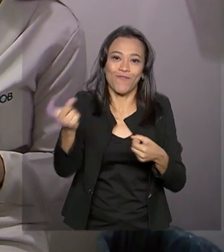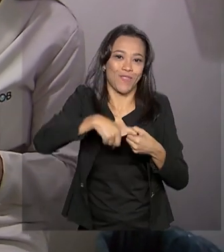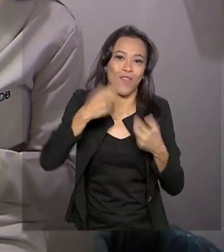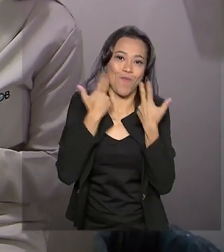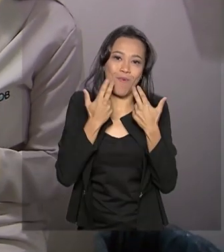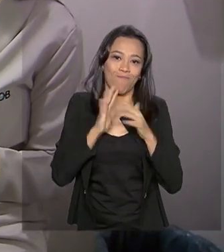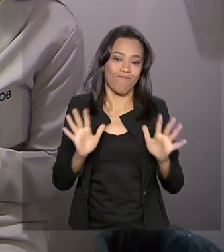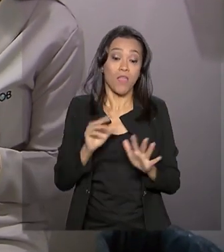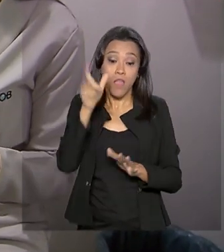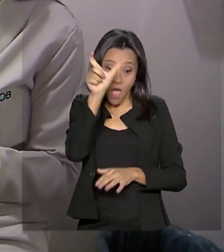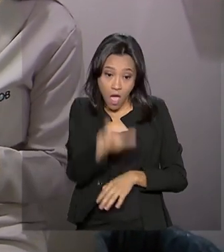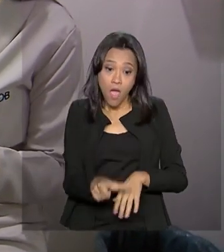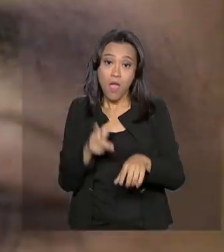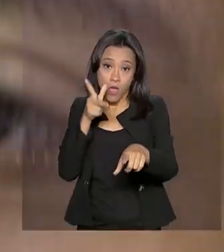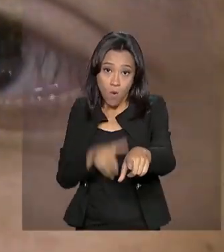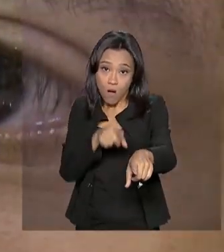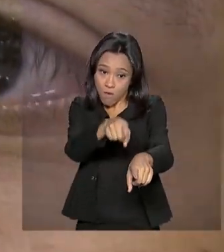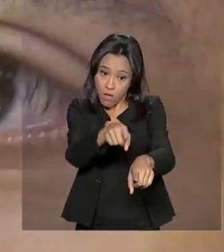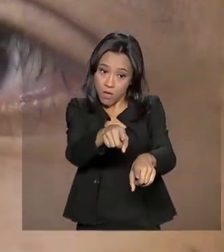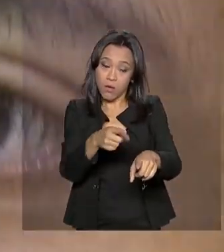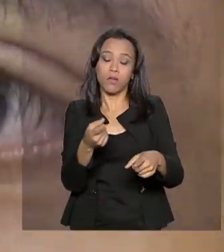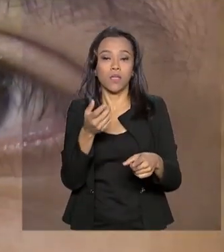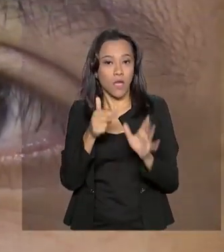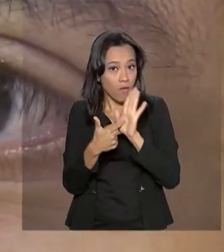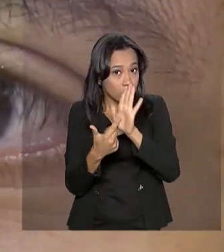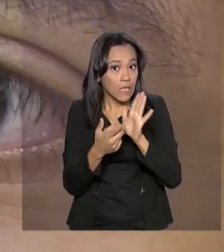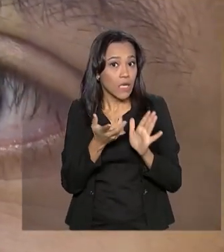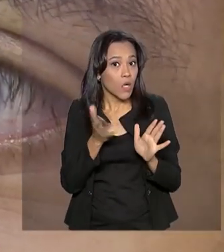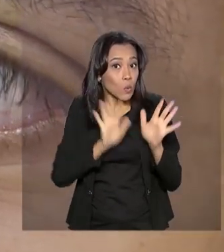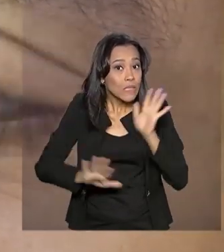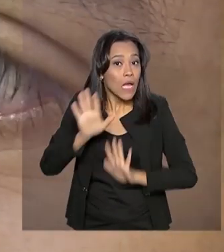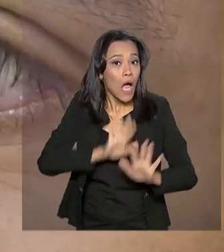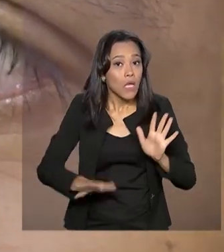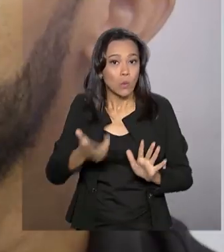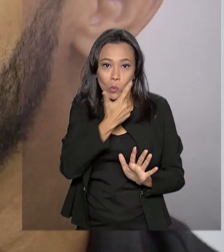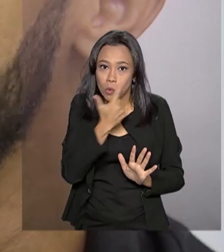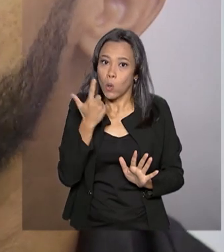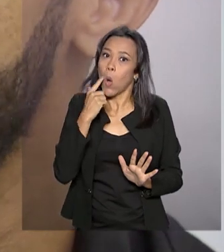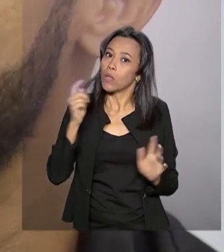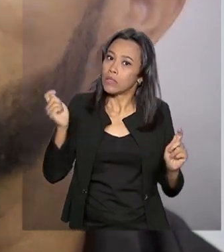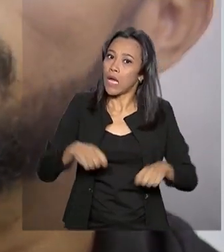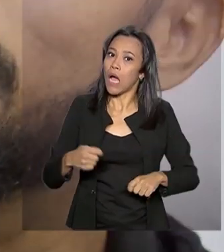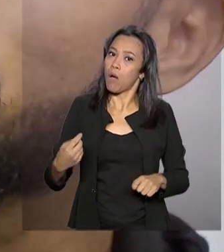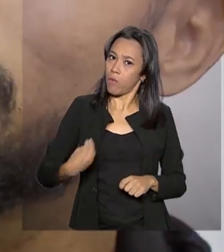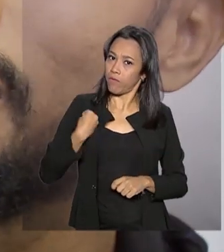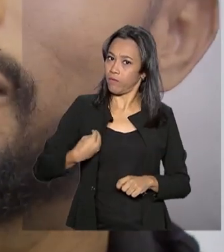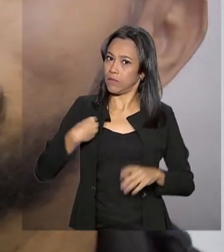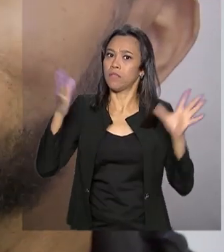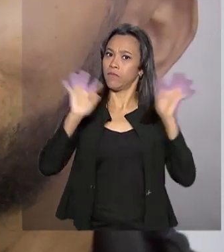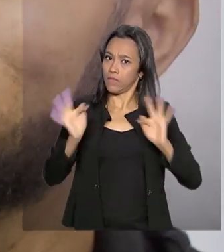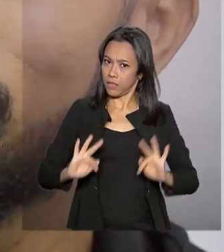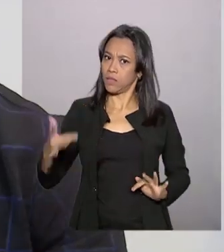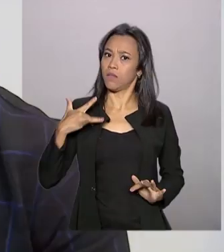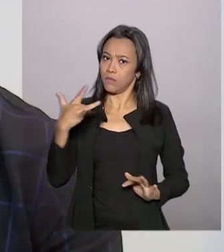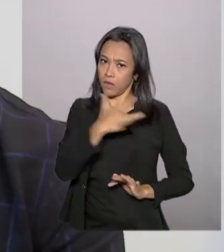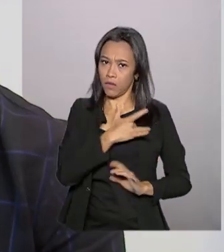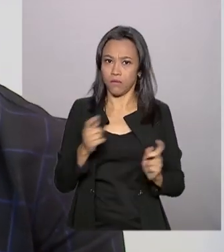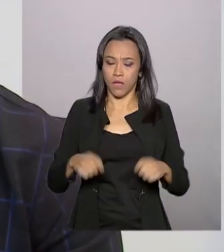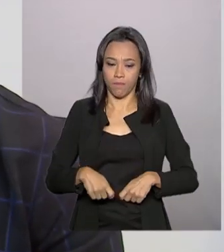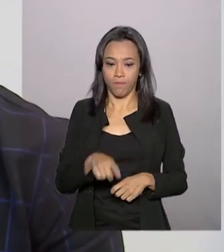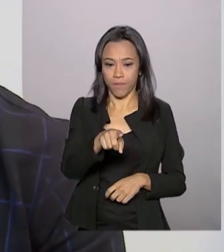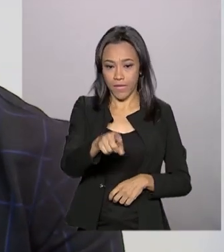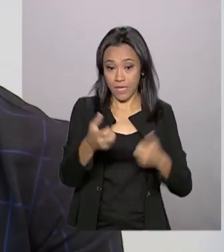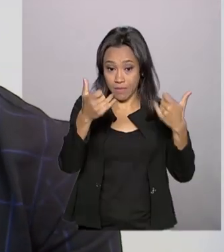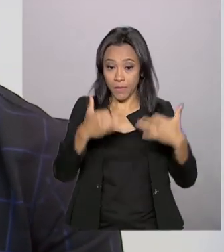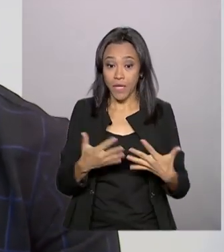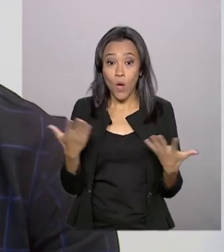de Rafael é um exemplo de como o cuidado com os olhos garante uma vida mais feliz e saudável. Costumo dizer